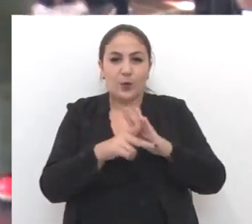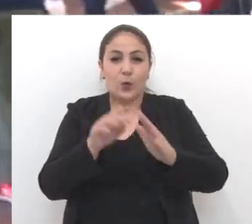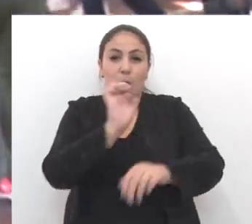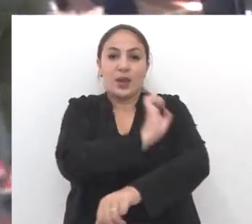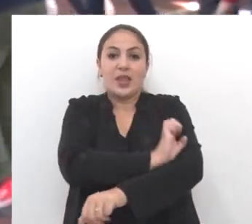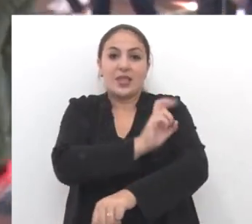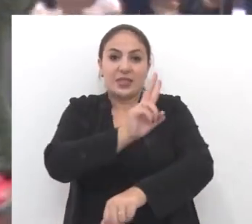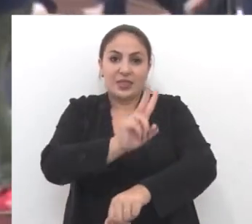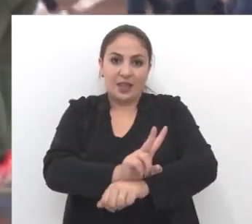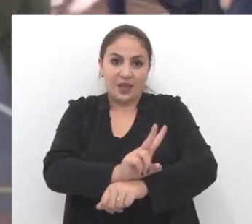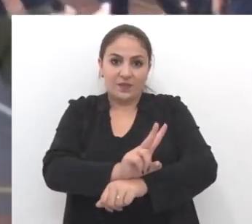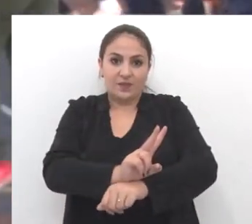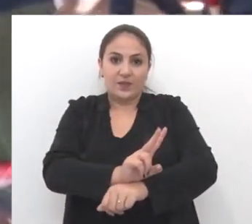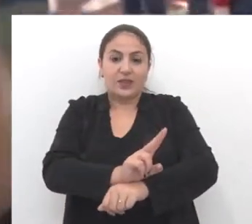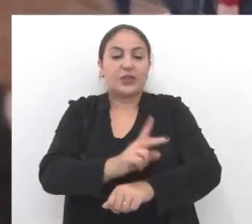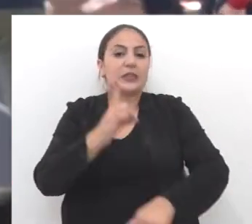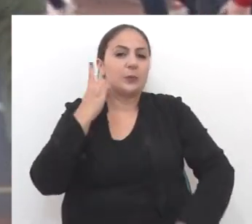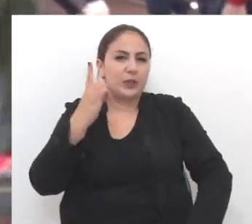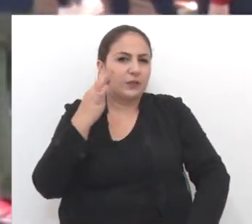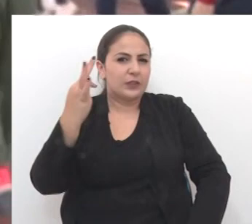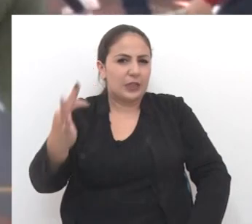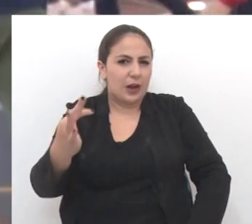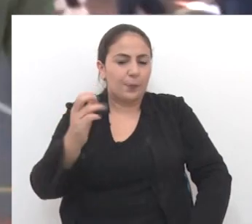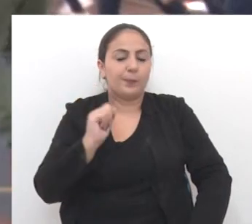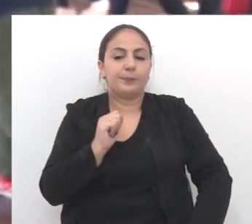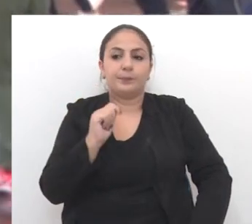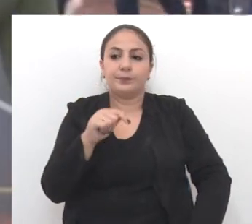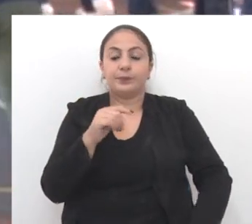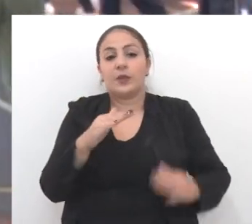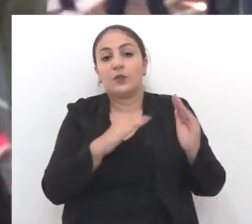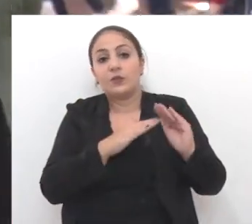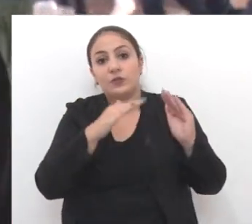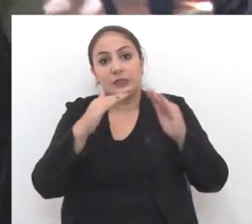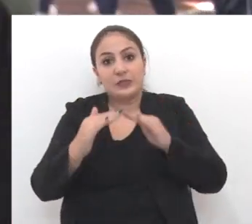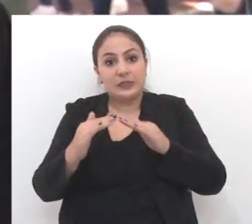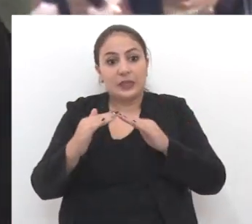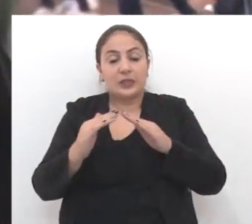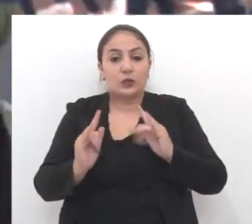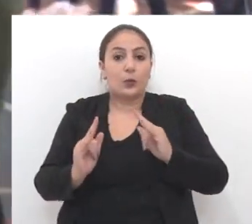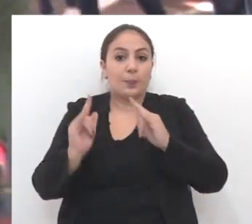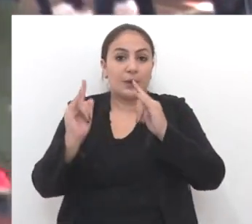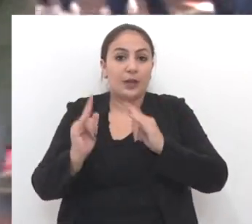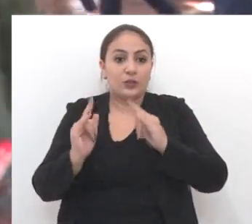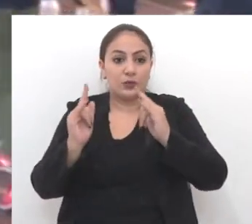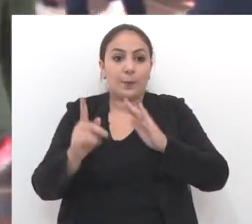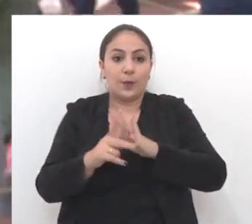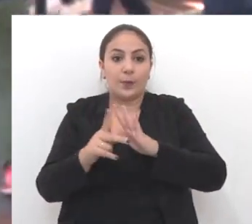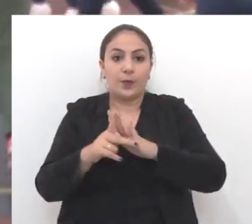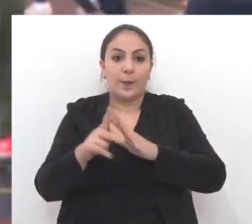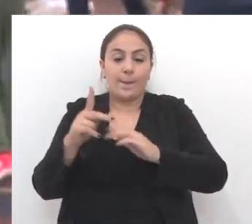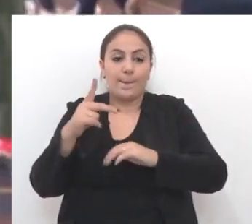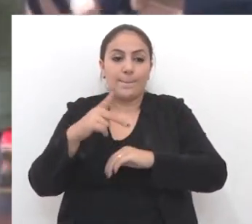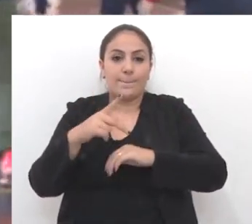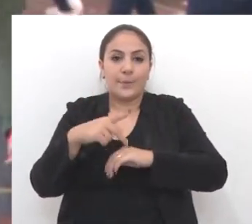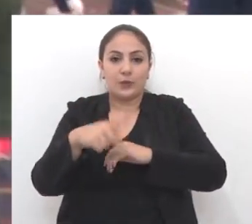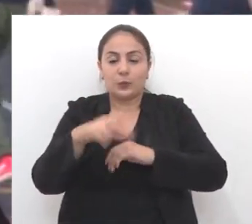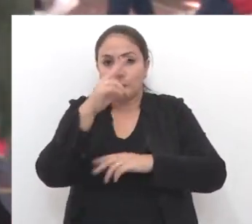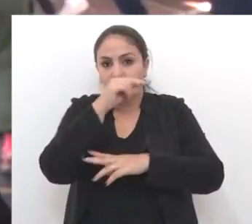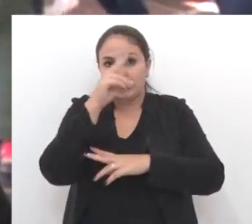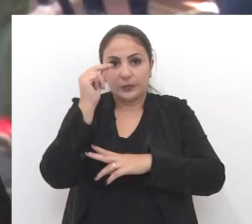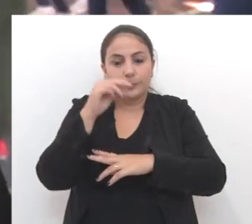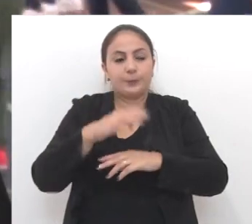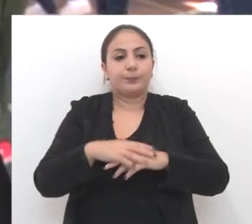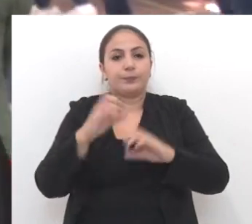Vergueiro, que foi nosso intendente, que foi deputado federal. Ela é vizinha do prédio, como eu já disse, do Passo Municipal,